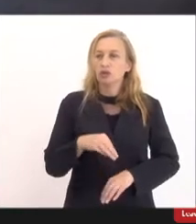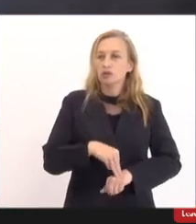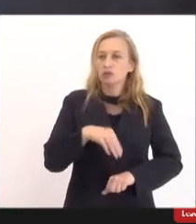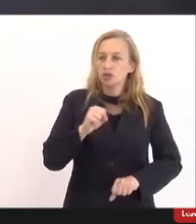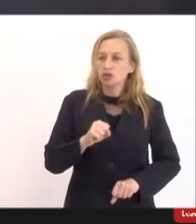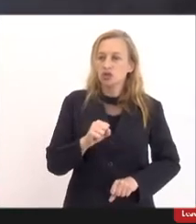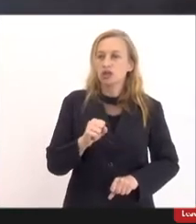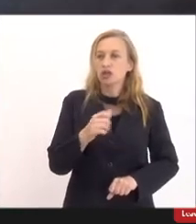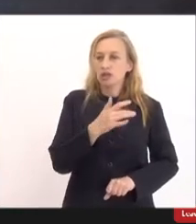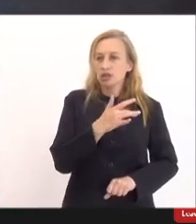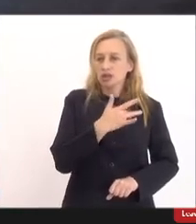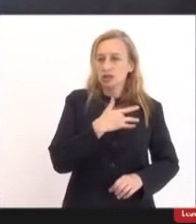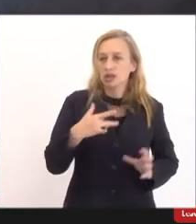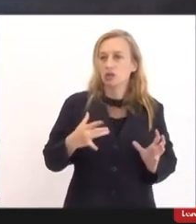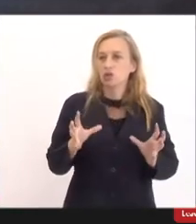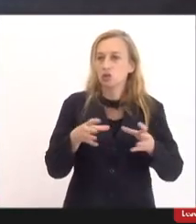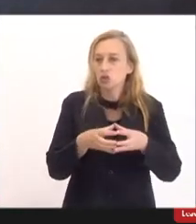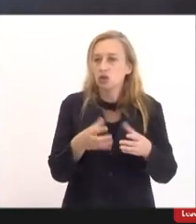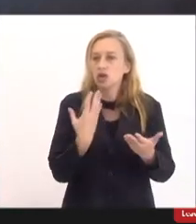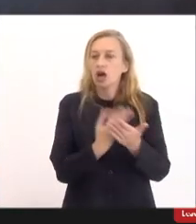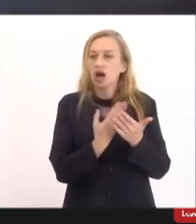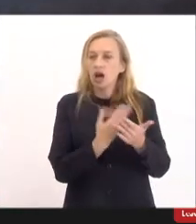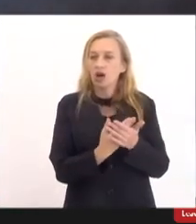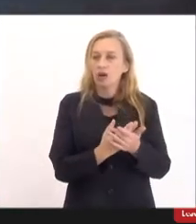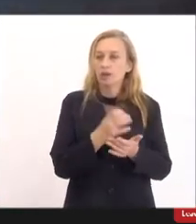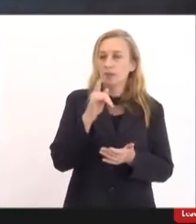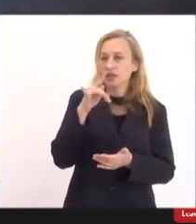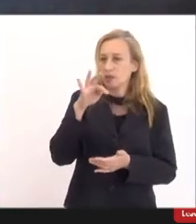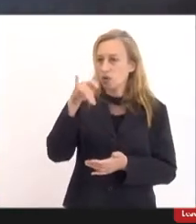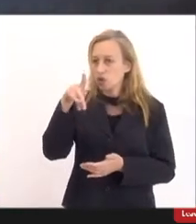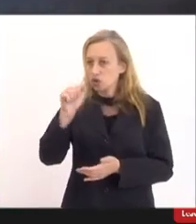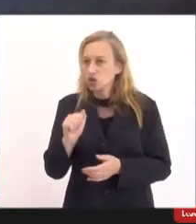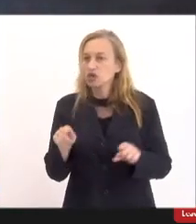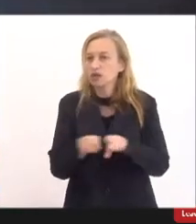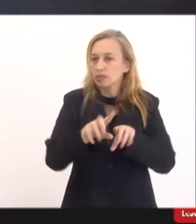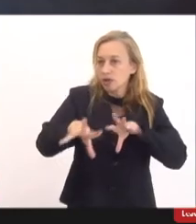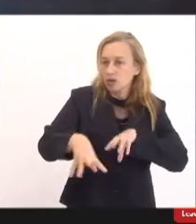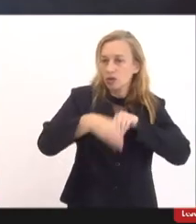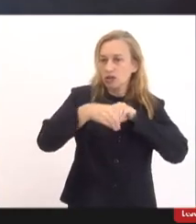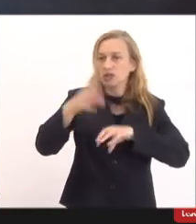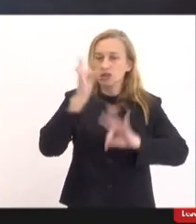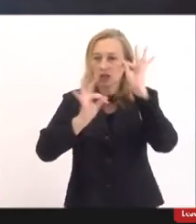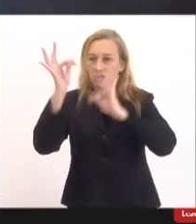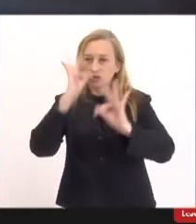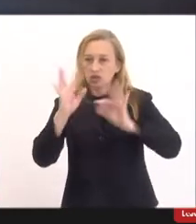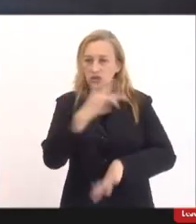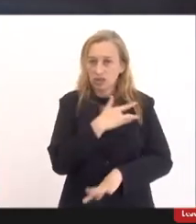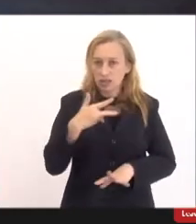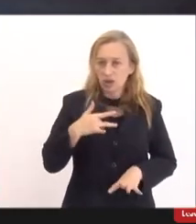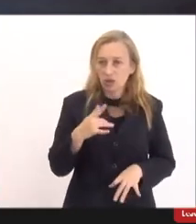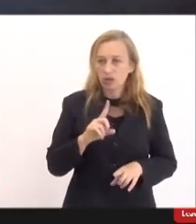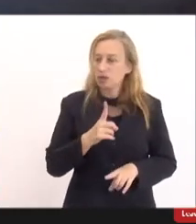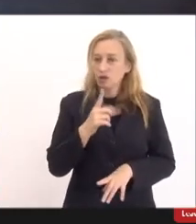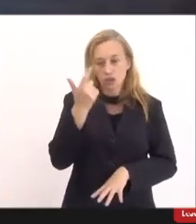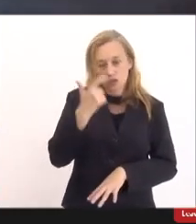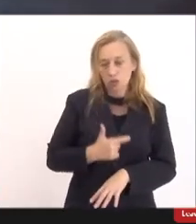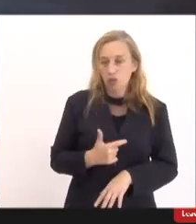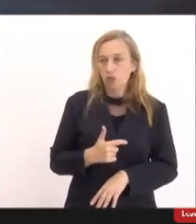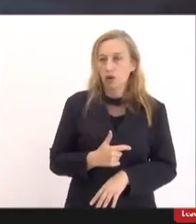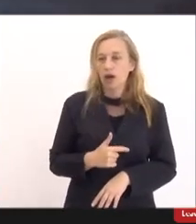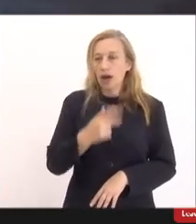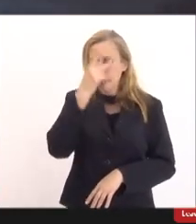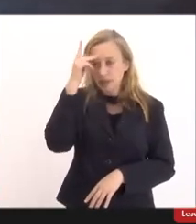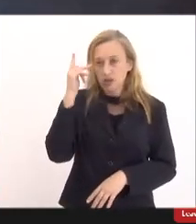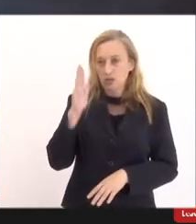saúde coletiva tive algumas aulas sobre epidemiologia e também sobre incorporação de tecnologias em saúde mas não sou também a